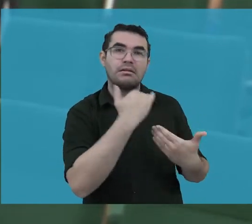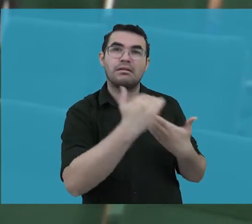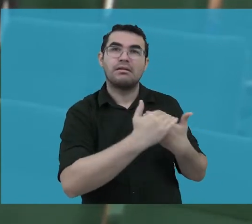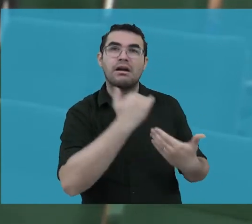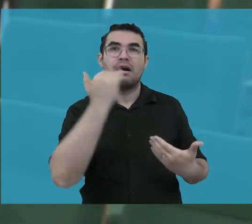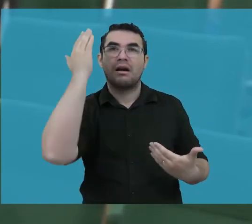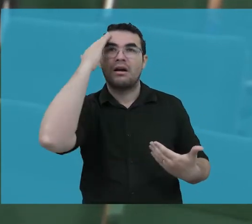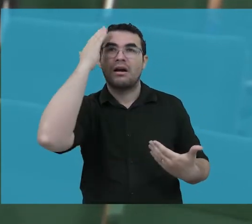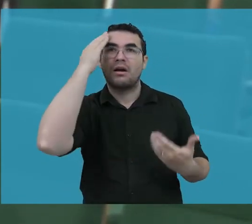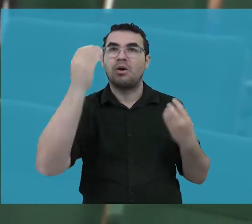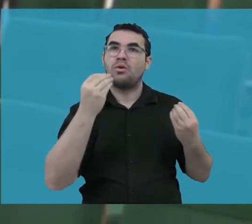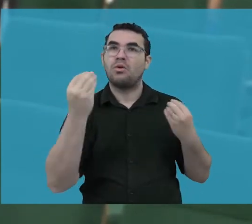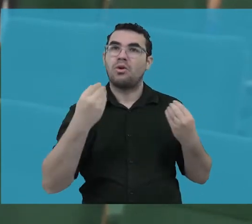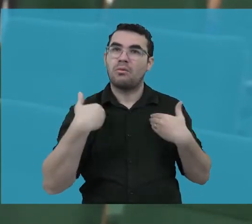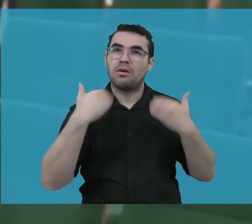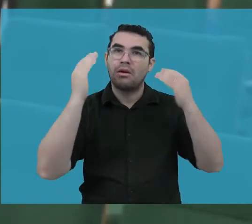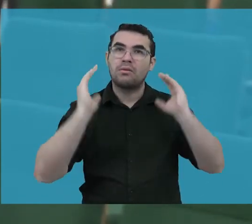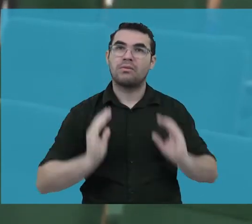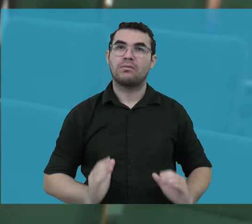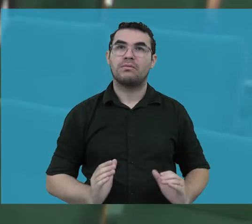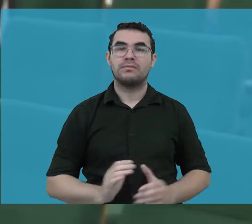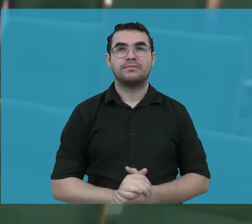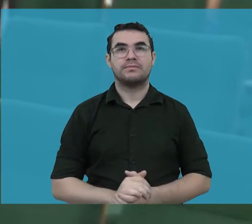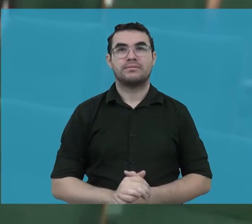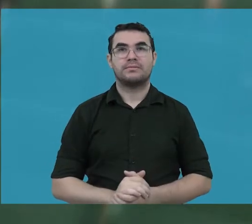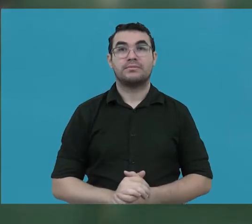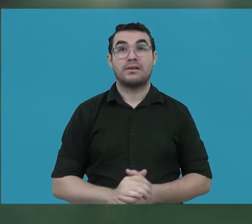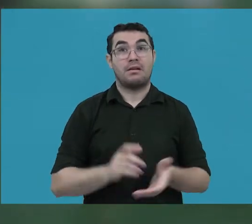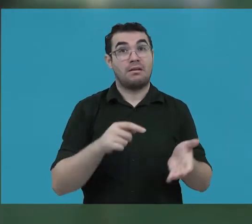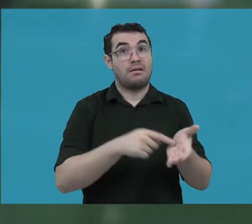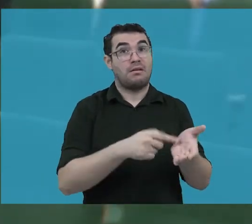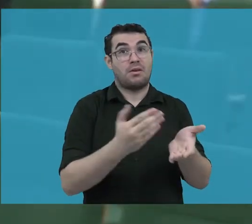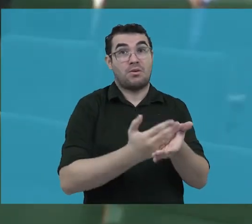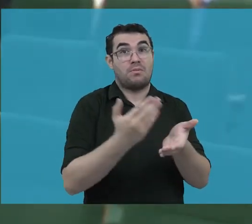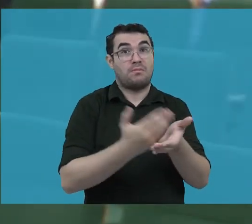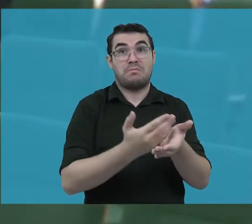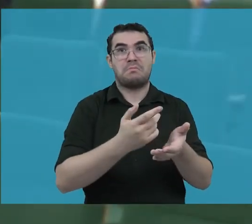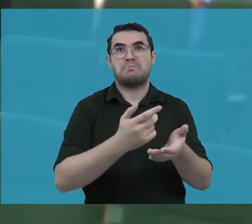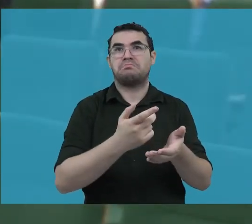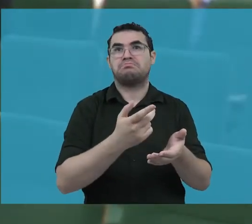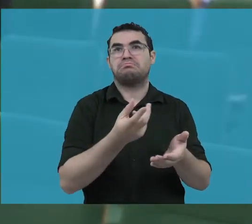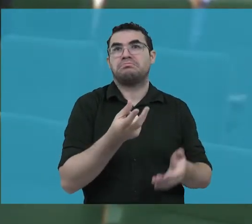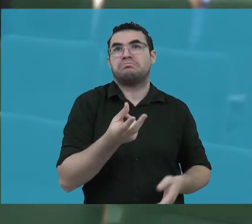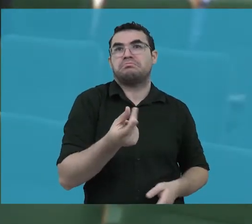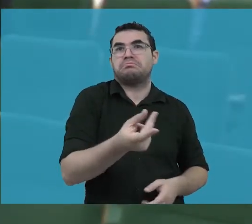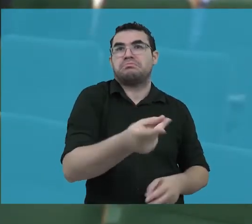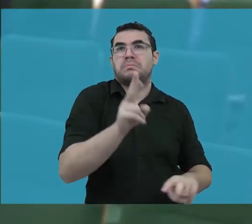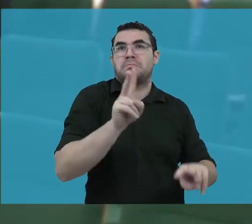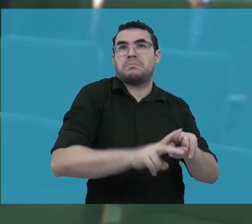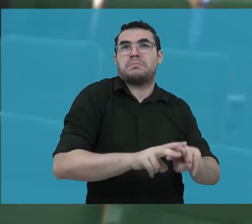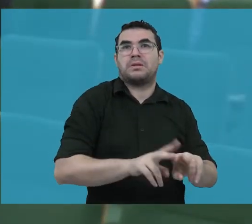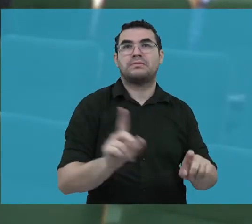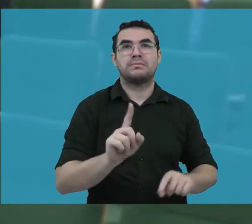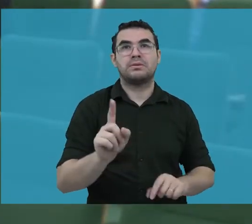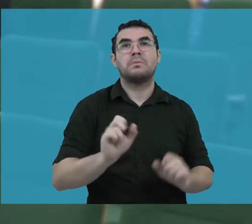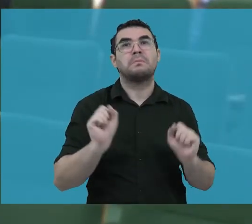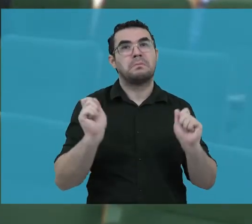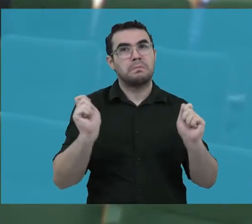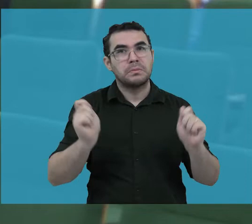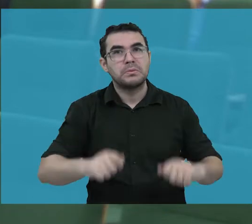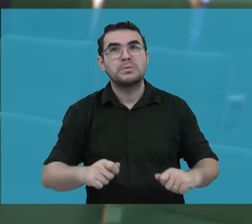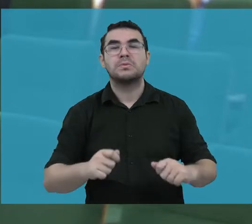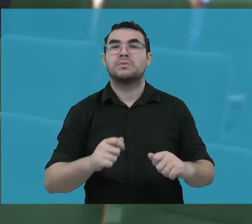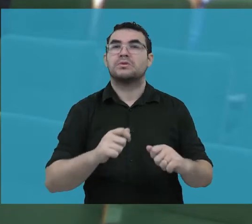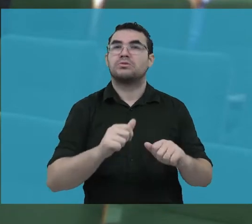possa realmente lhe orientar nas suas condutas em relação ao paciente. Ele não se propõe a ser um código definitivo. Ele pode ser